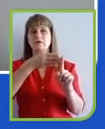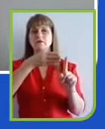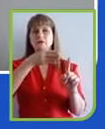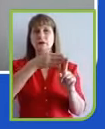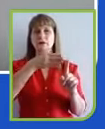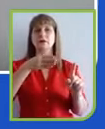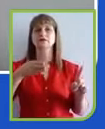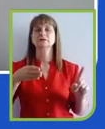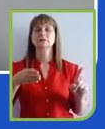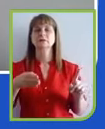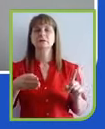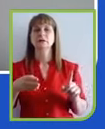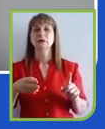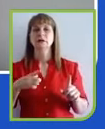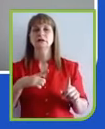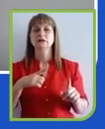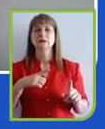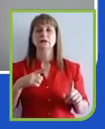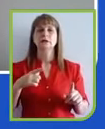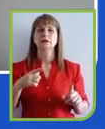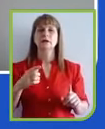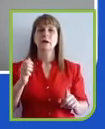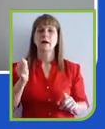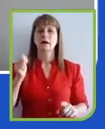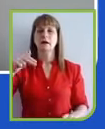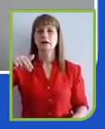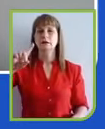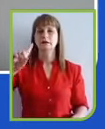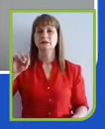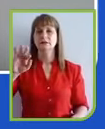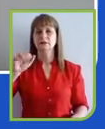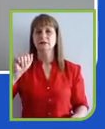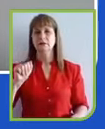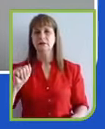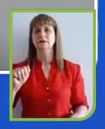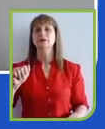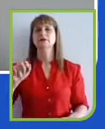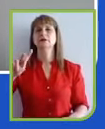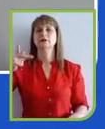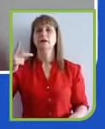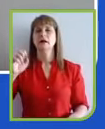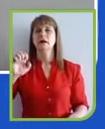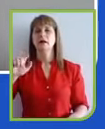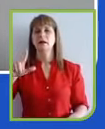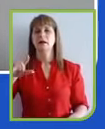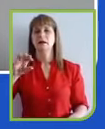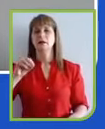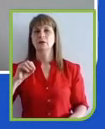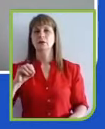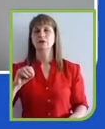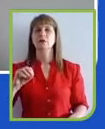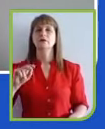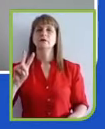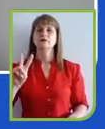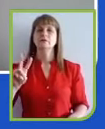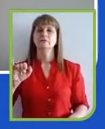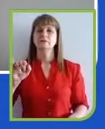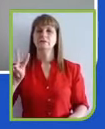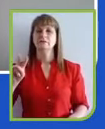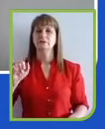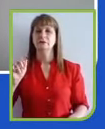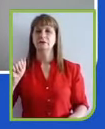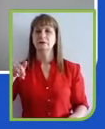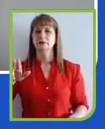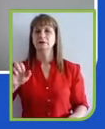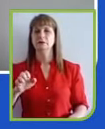Adriana Barbosa, o professor Hélio Santos, Ita Laherta, Liliane Rocha, e a gente fechou um compromisso, um compromisso com